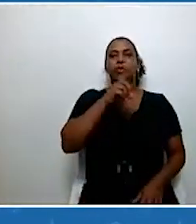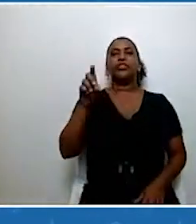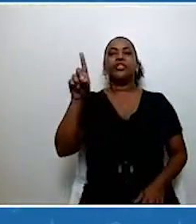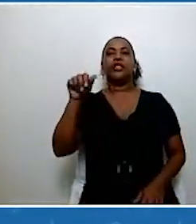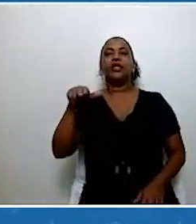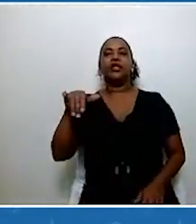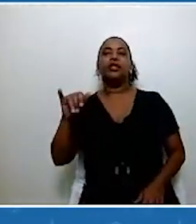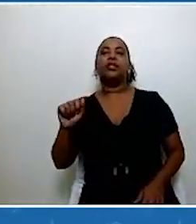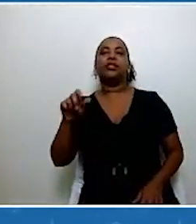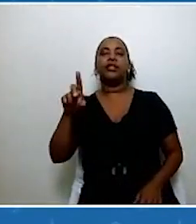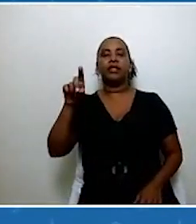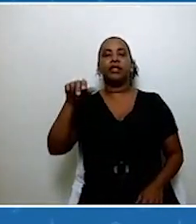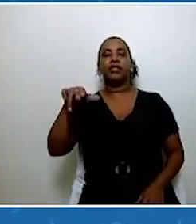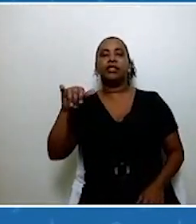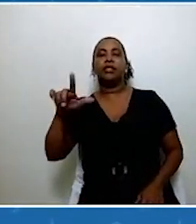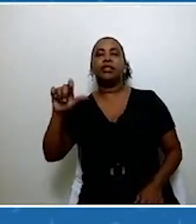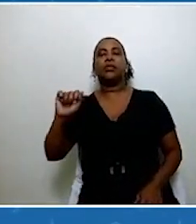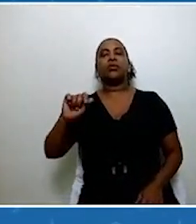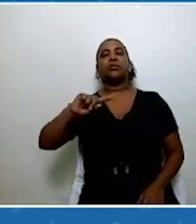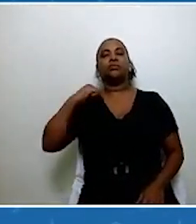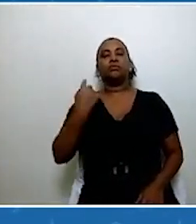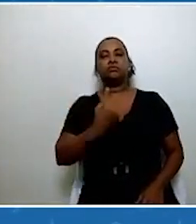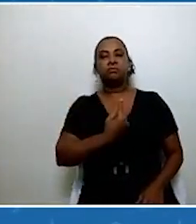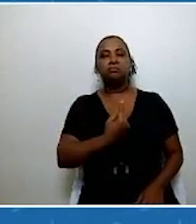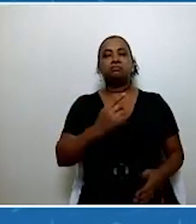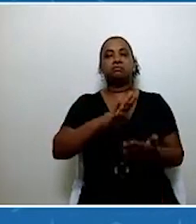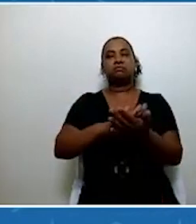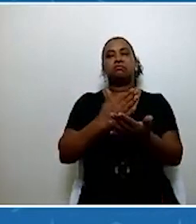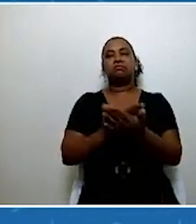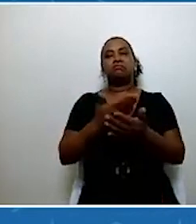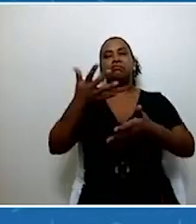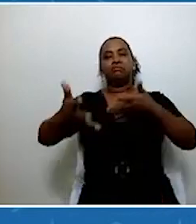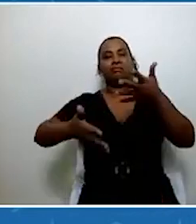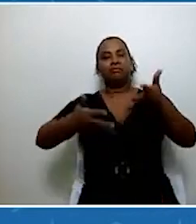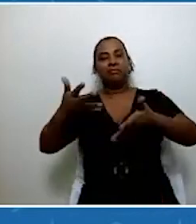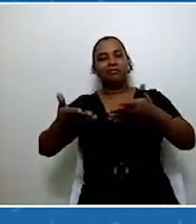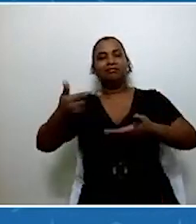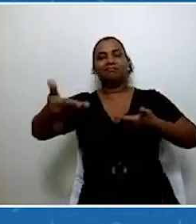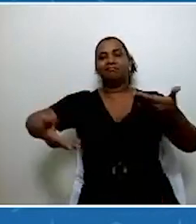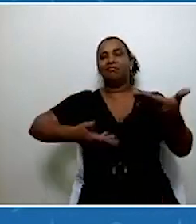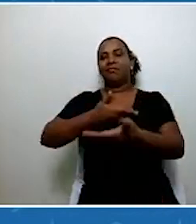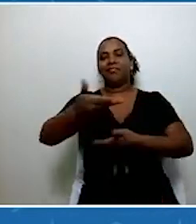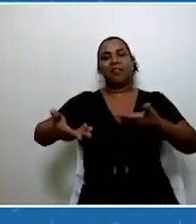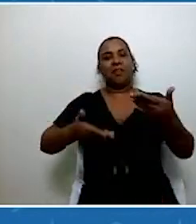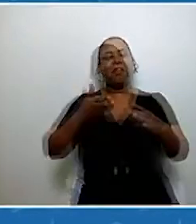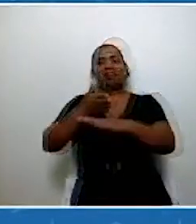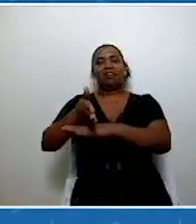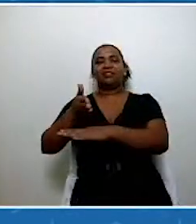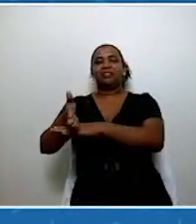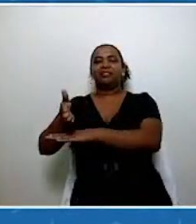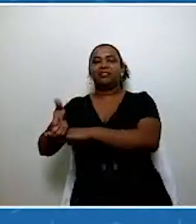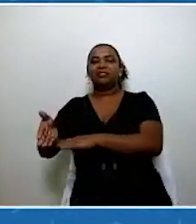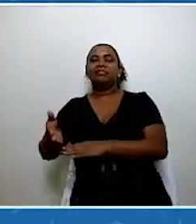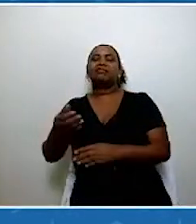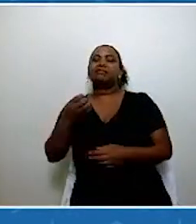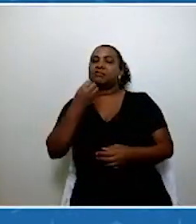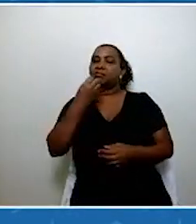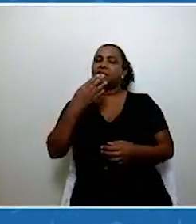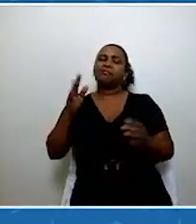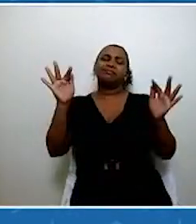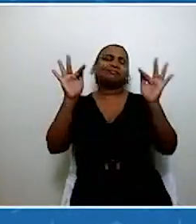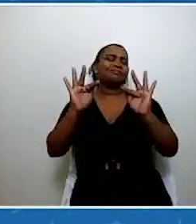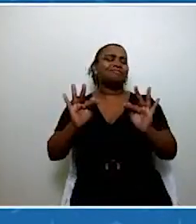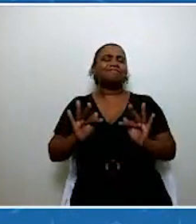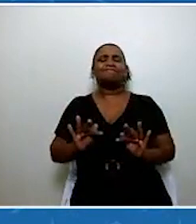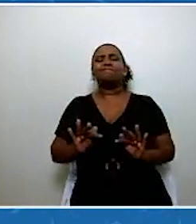Libras, que tornam essa troca mais acessível. Para mim é sempre uma felicidade estar com vocês para poder